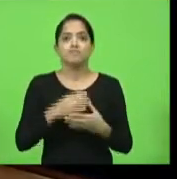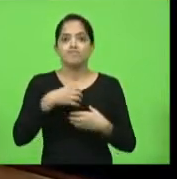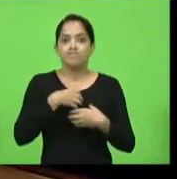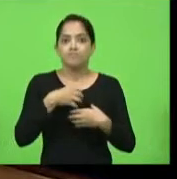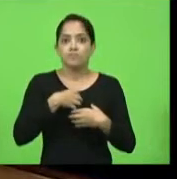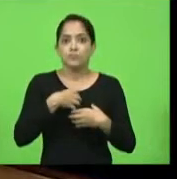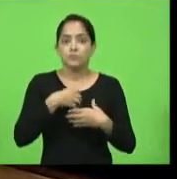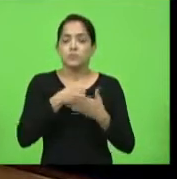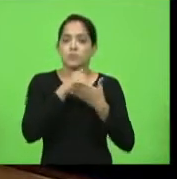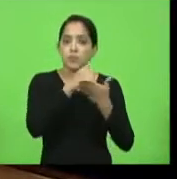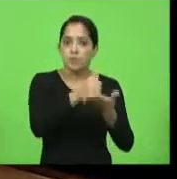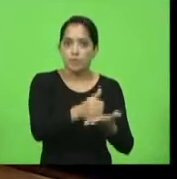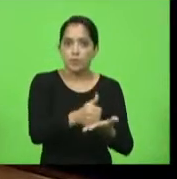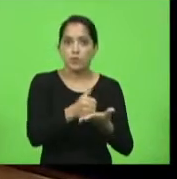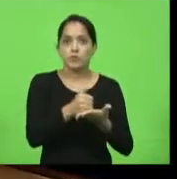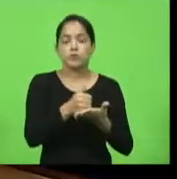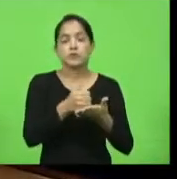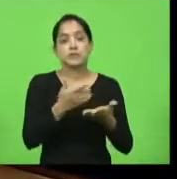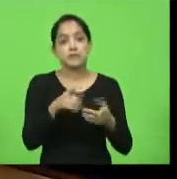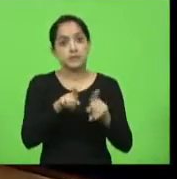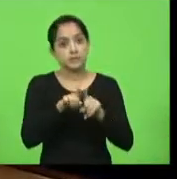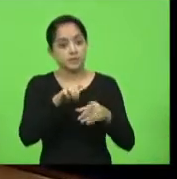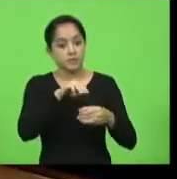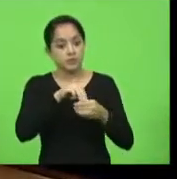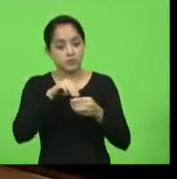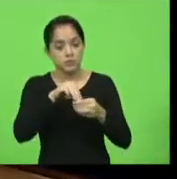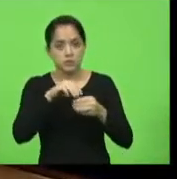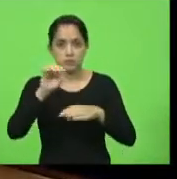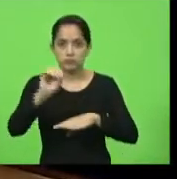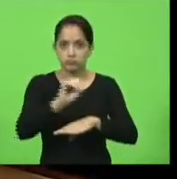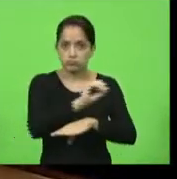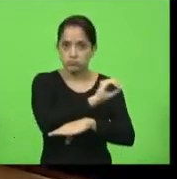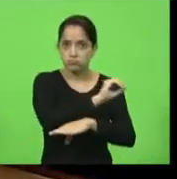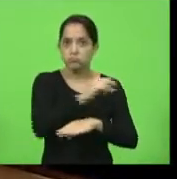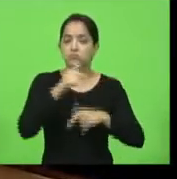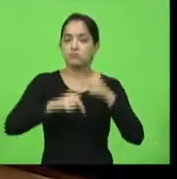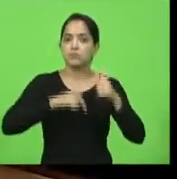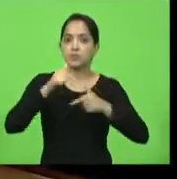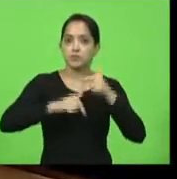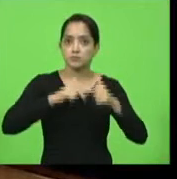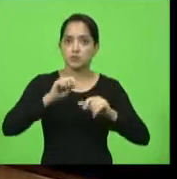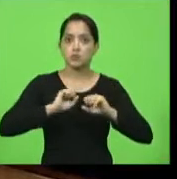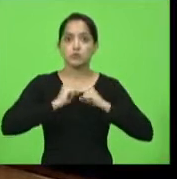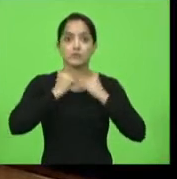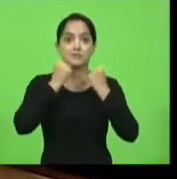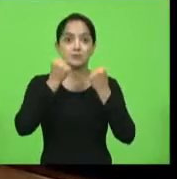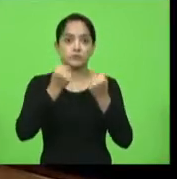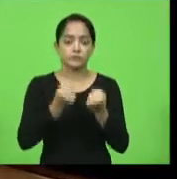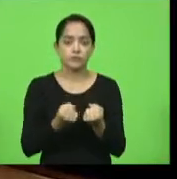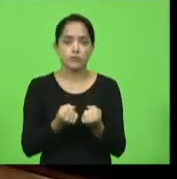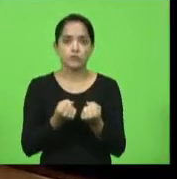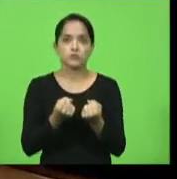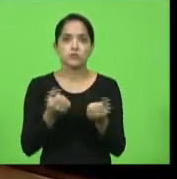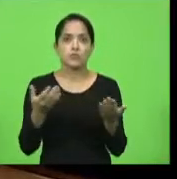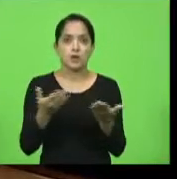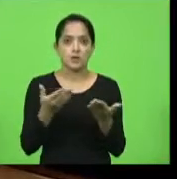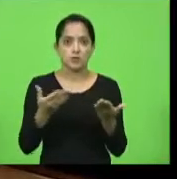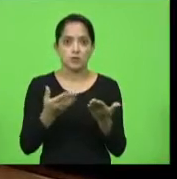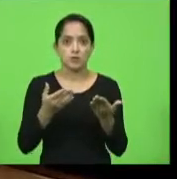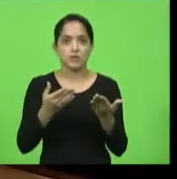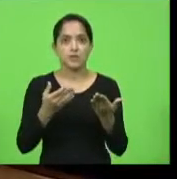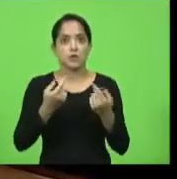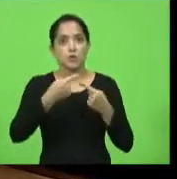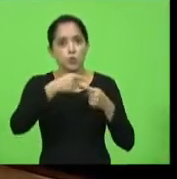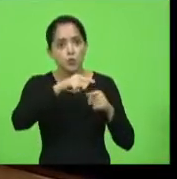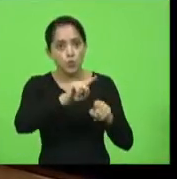municípios do Oeste e do Grande Oeste pelo grande esforço que estão fazendo no combate ao